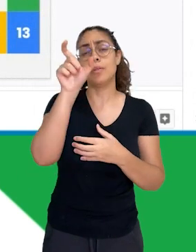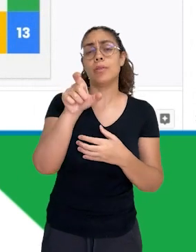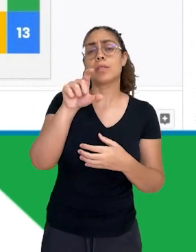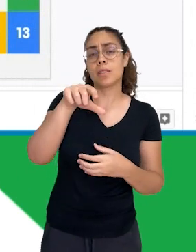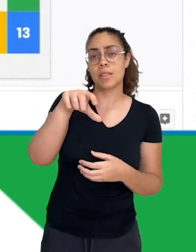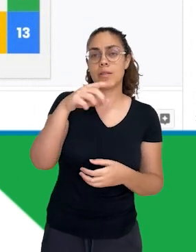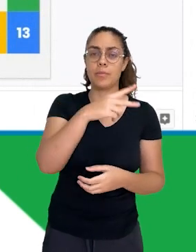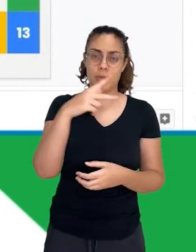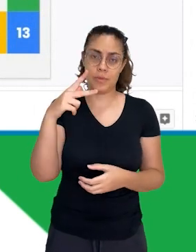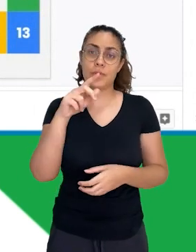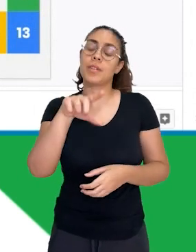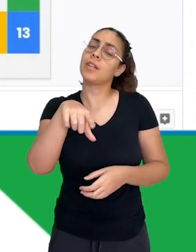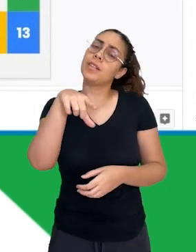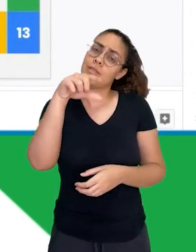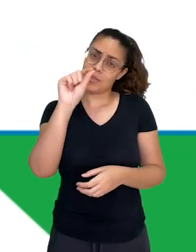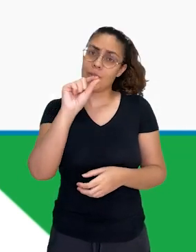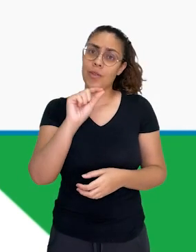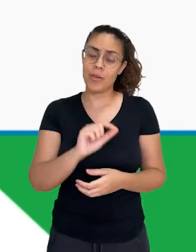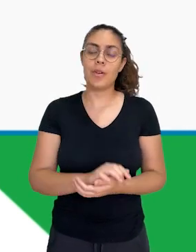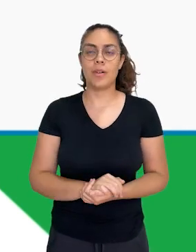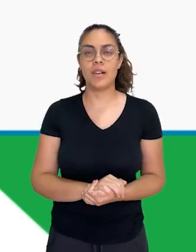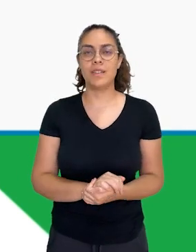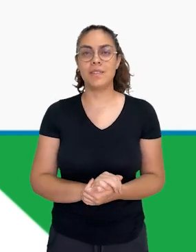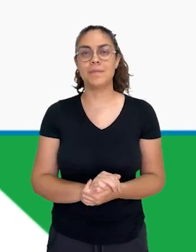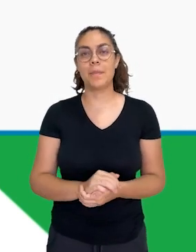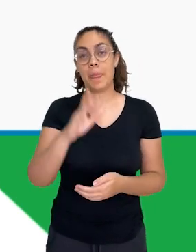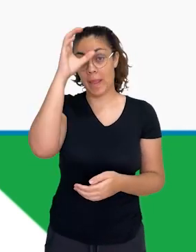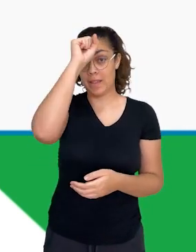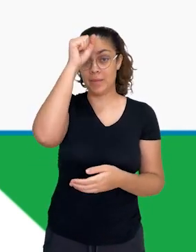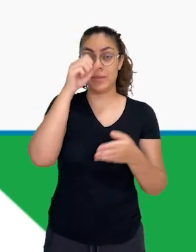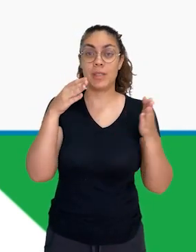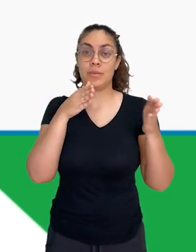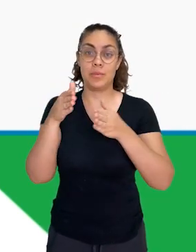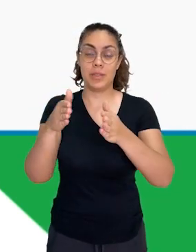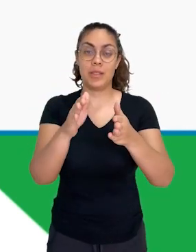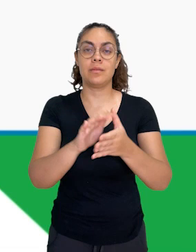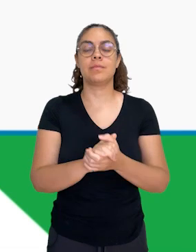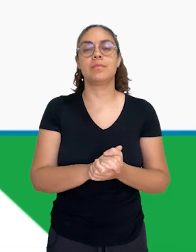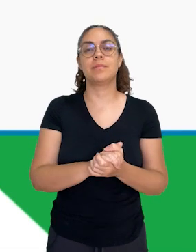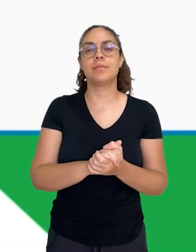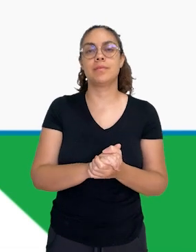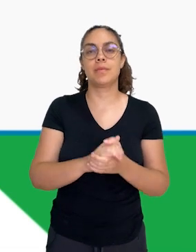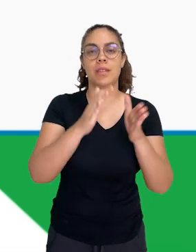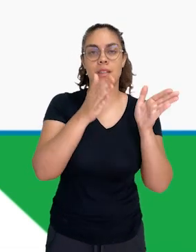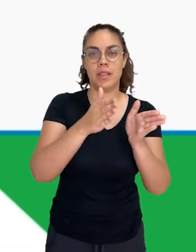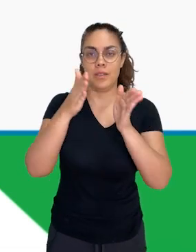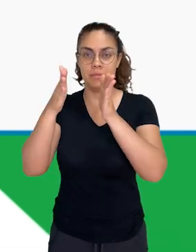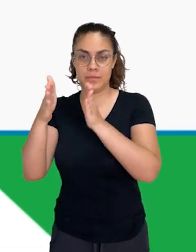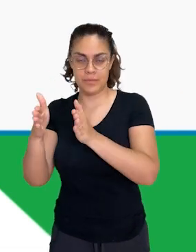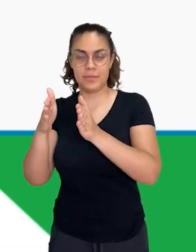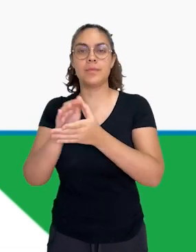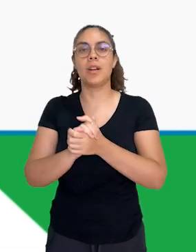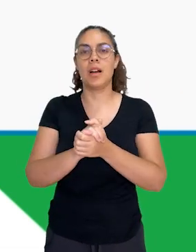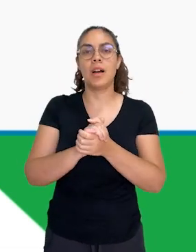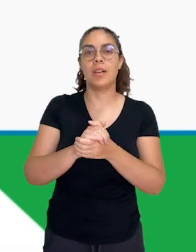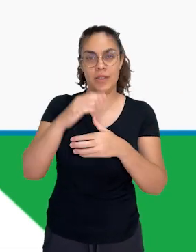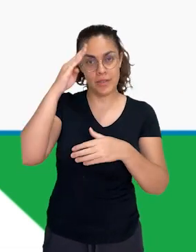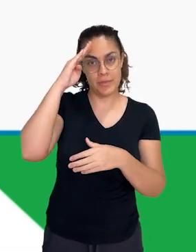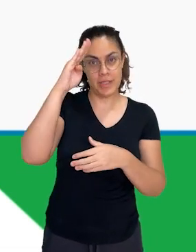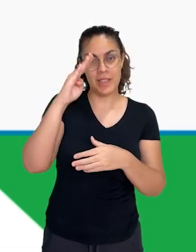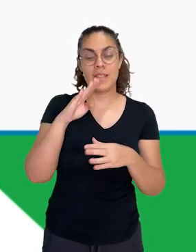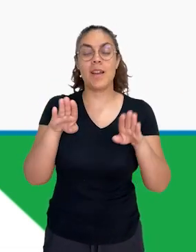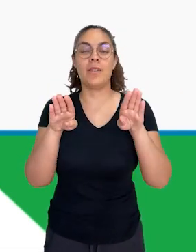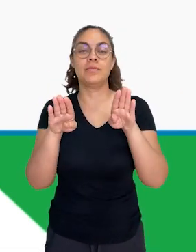né? O tom que vai ser dado para esse meio que é a nossa corrida do conhecimento. E de forma offline, também foram